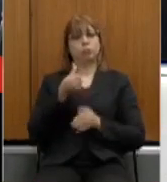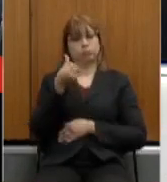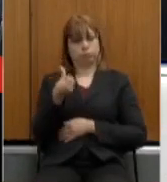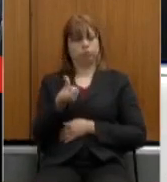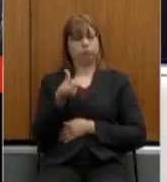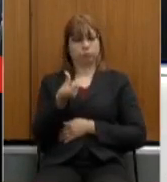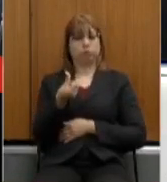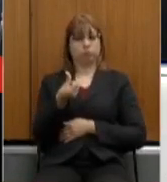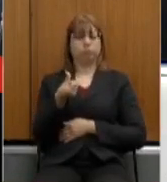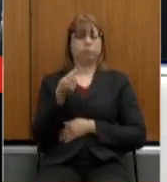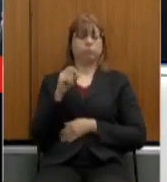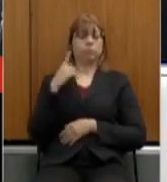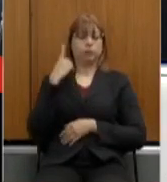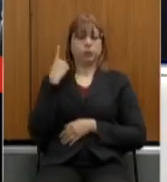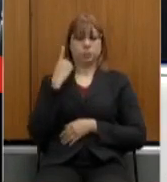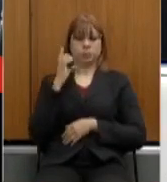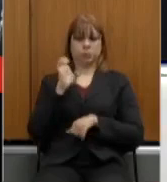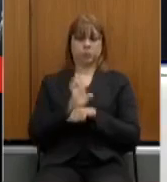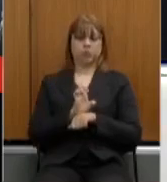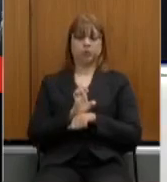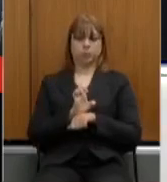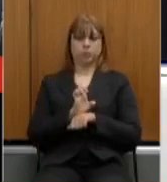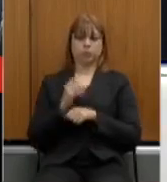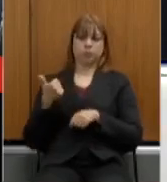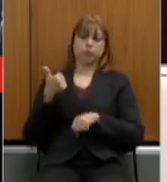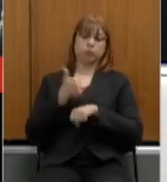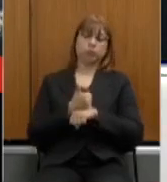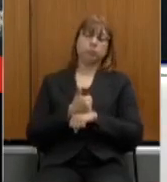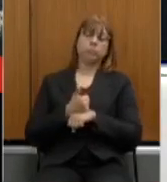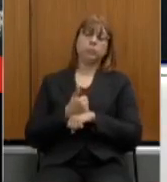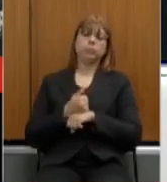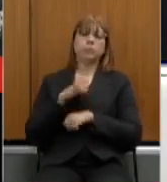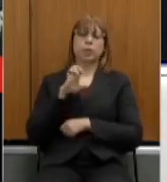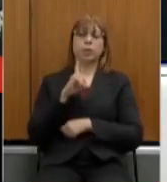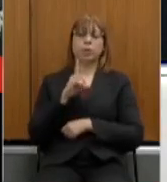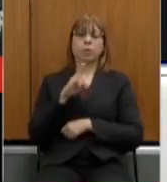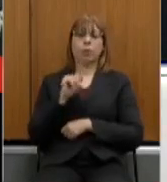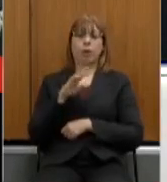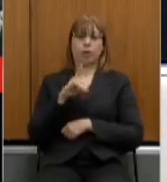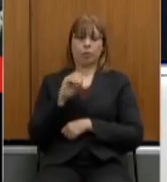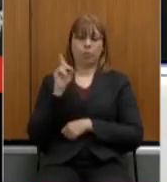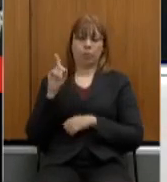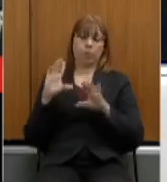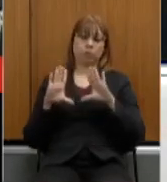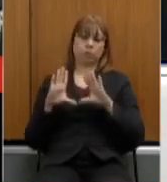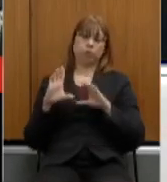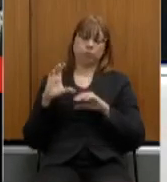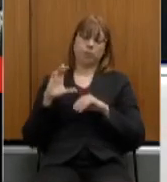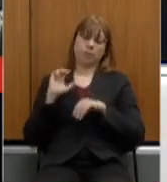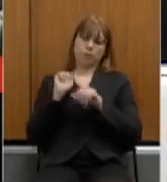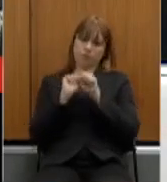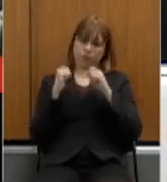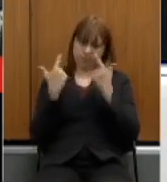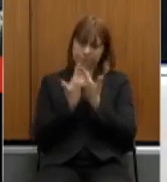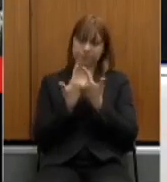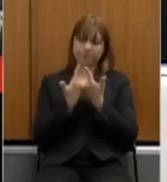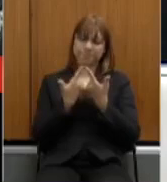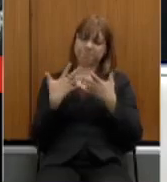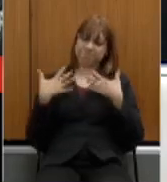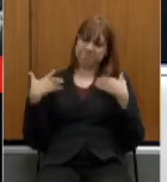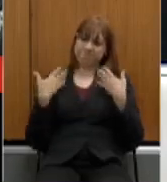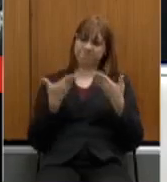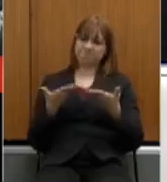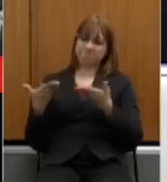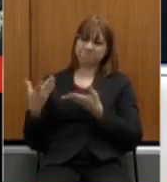liderança do governo Eduardo Leite naquela Assembleia Legislativa com muita alegria passo a palavra